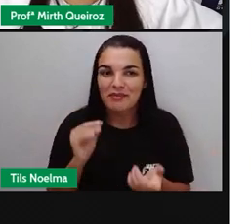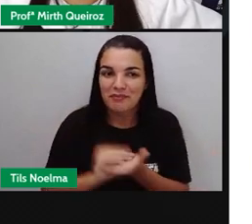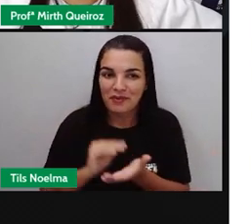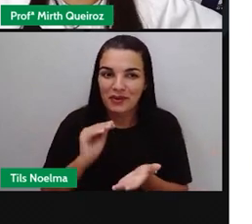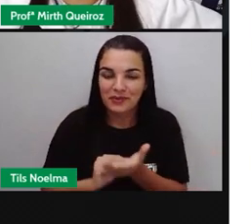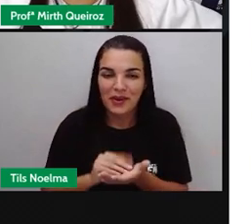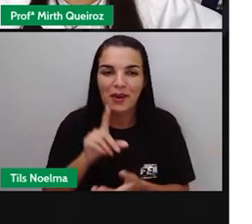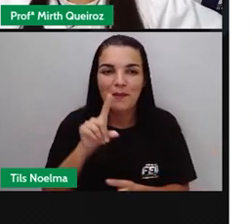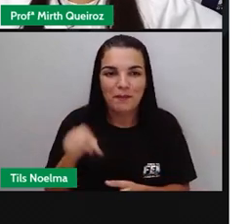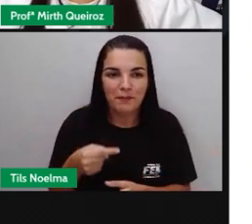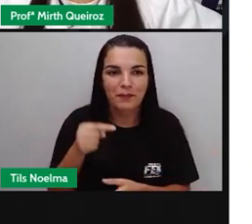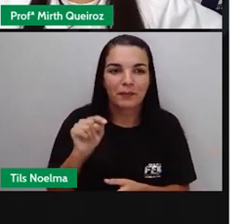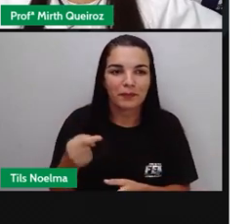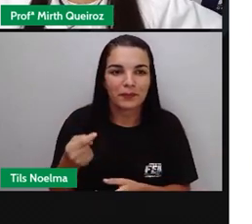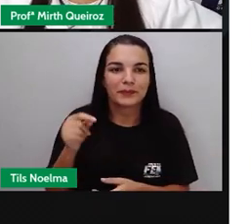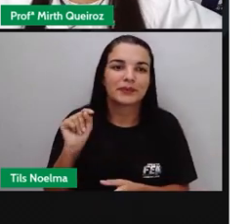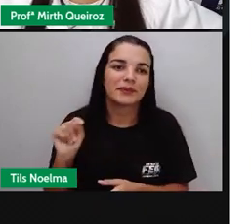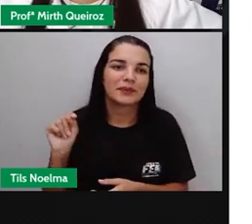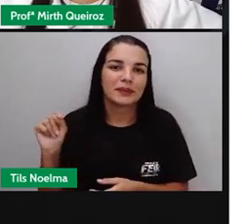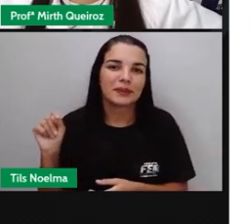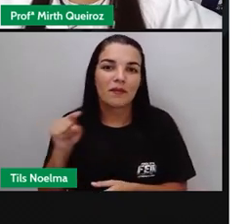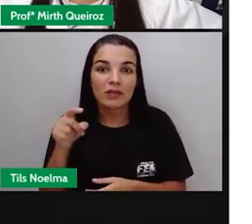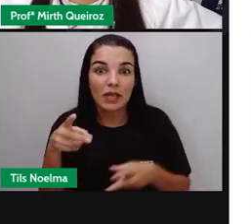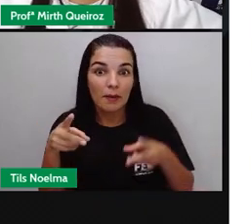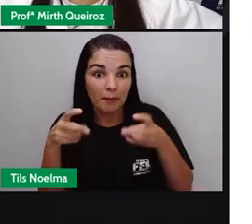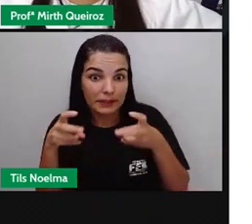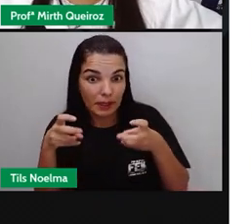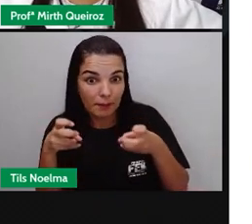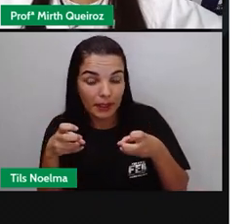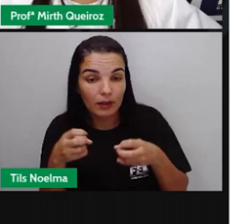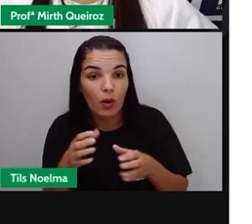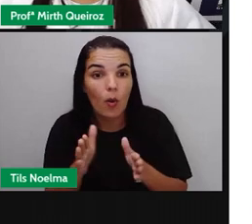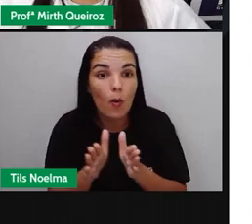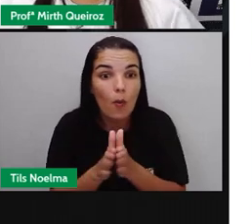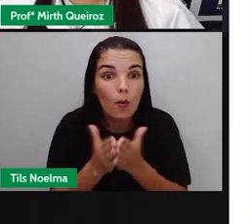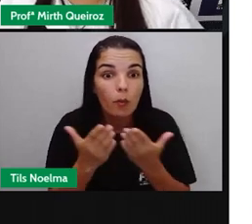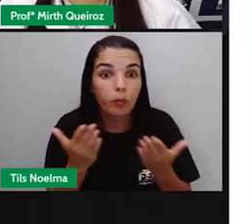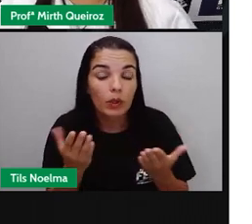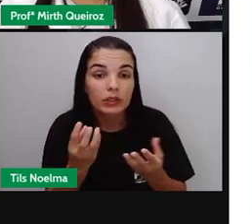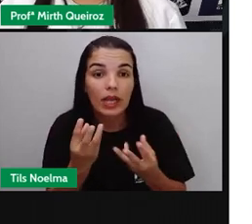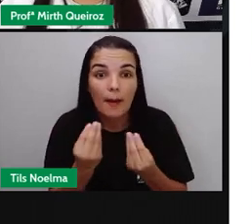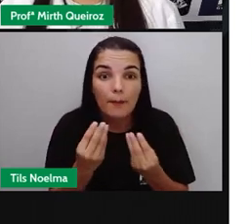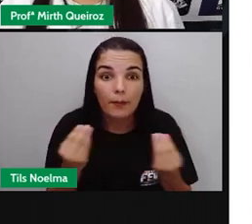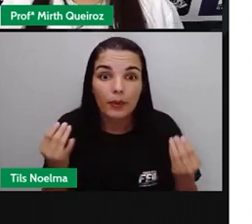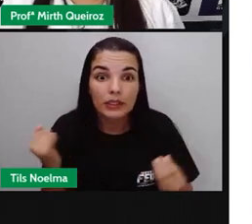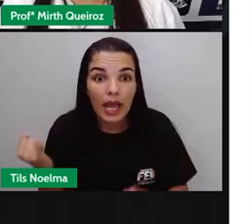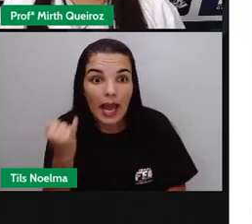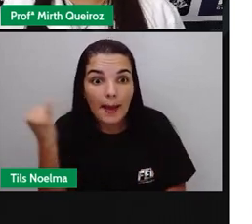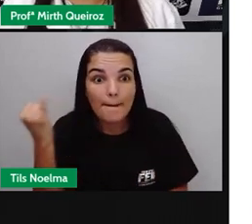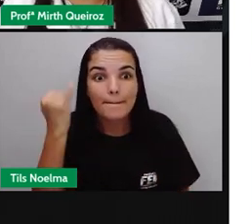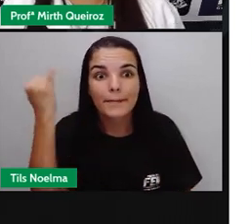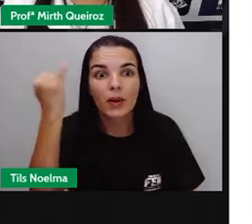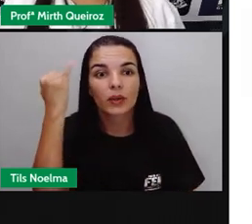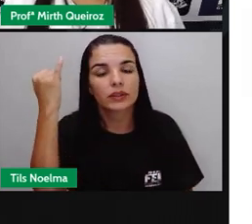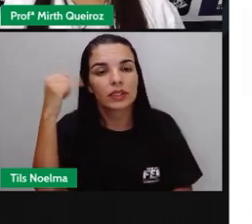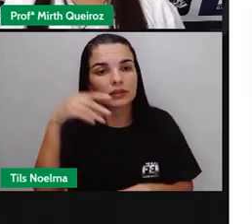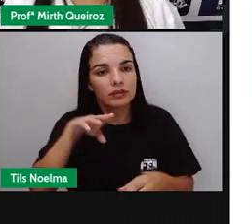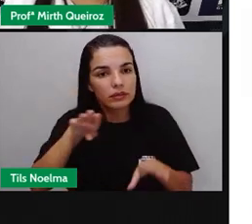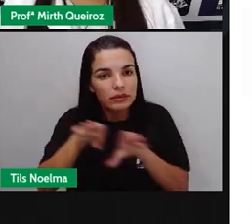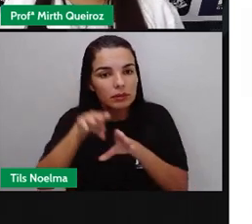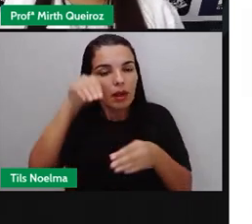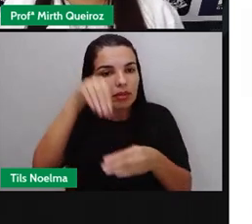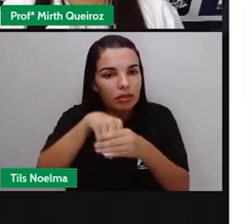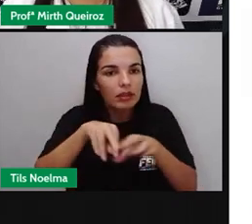estava pontuado. E aí vocês puderam perceber o quanto a pontuação, ela faz diferença